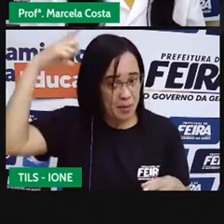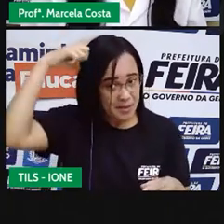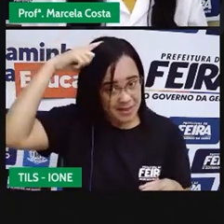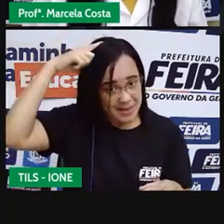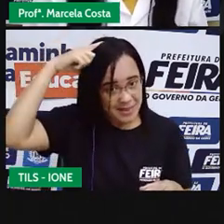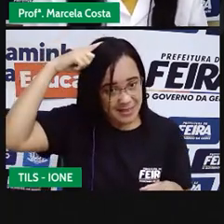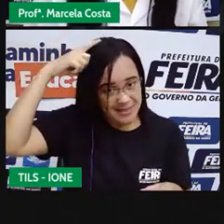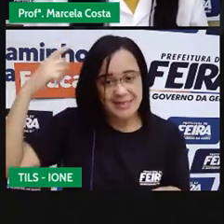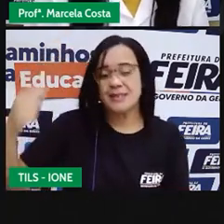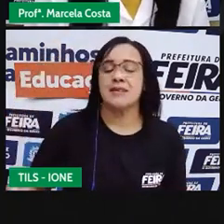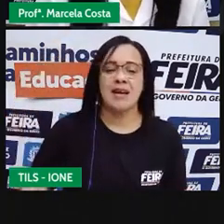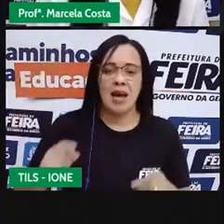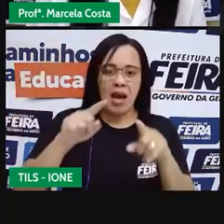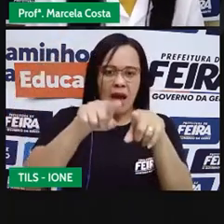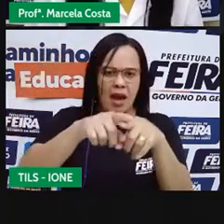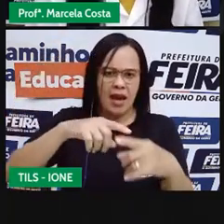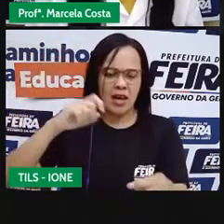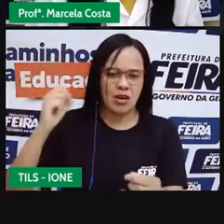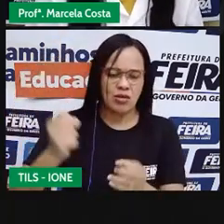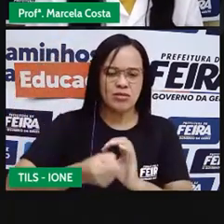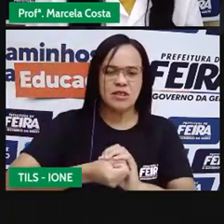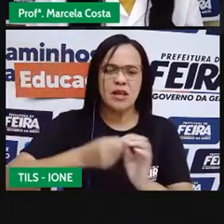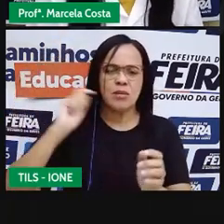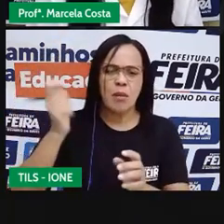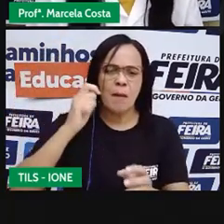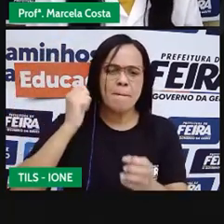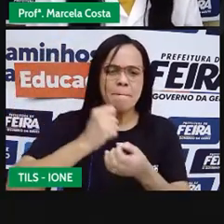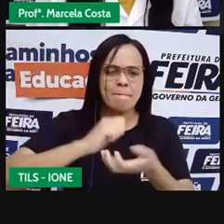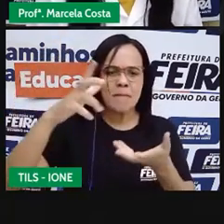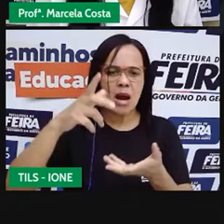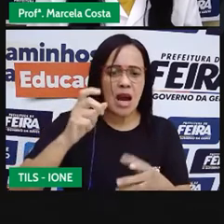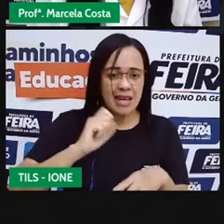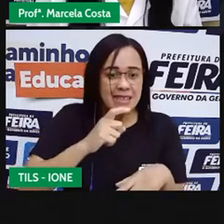A Elsa, da história Frozen,